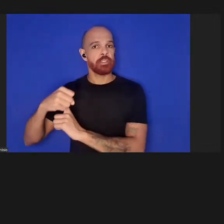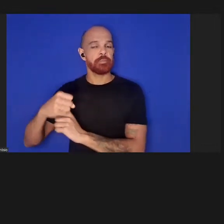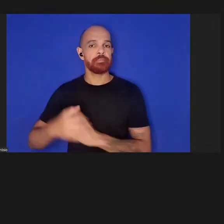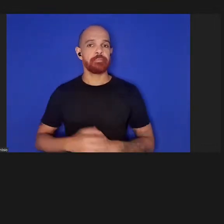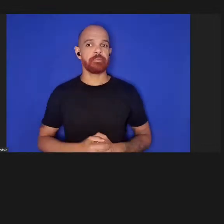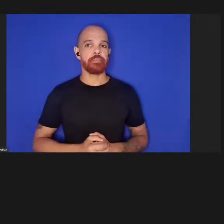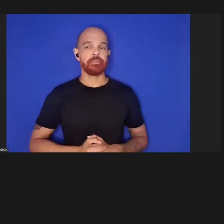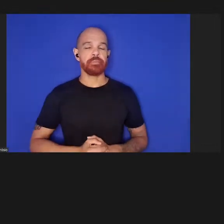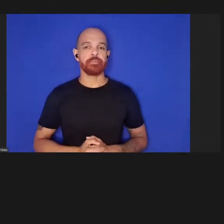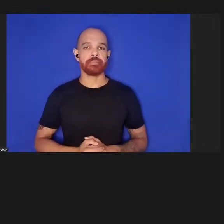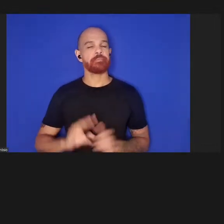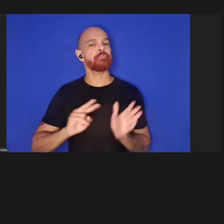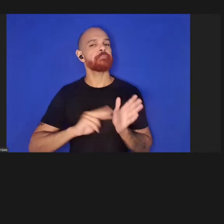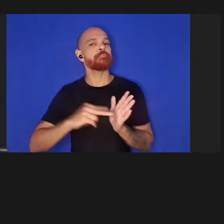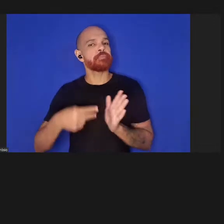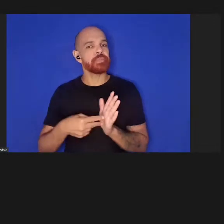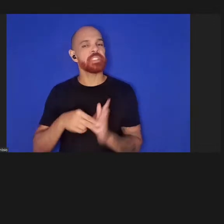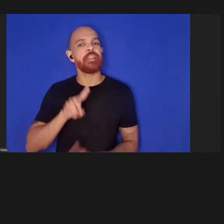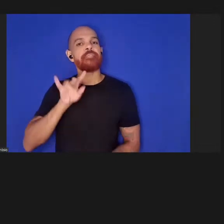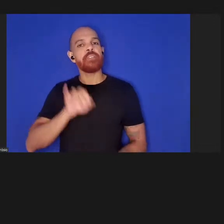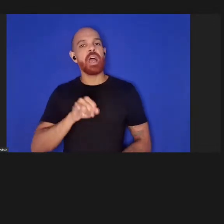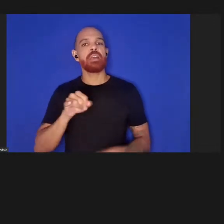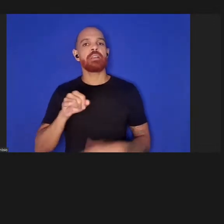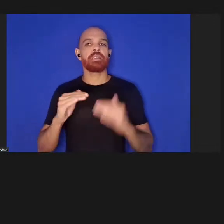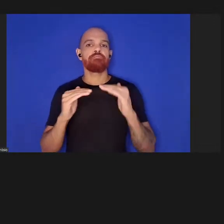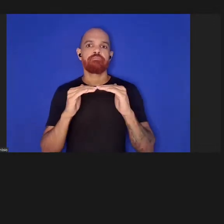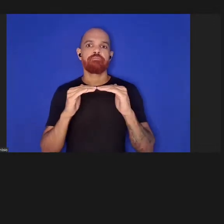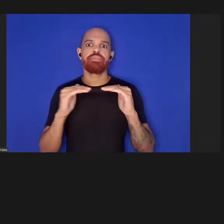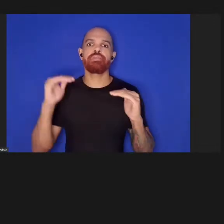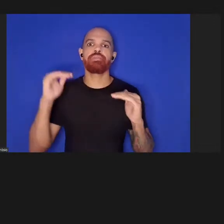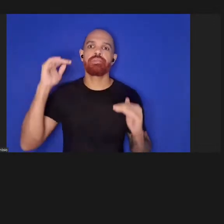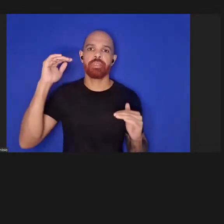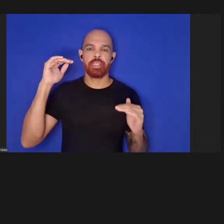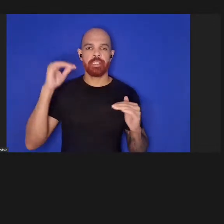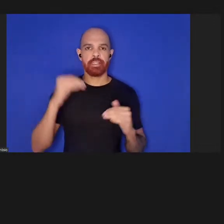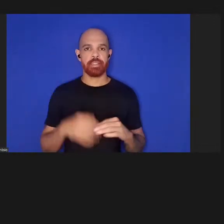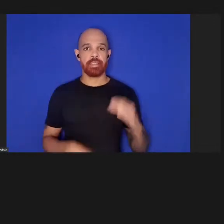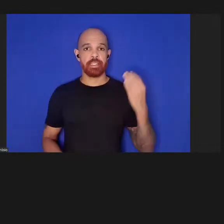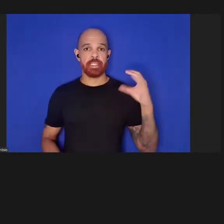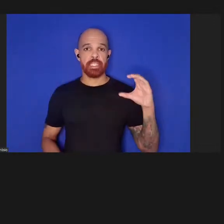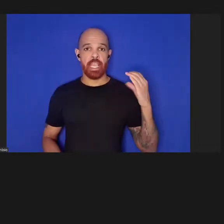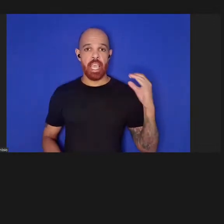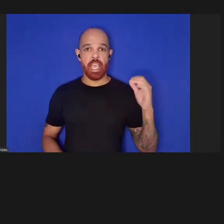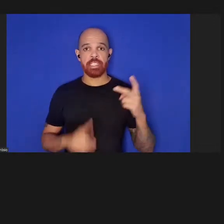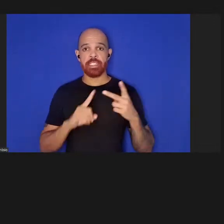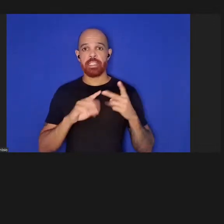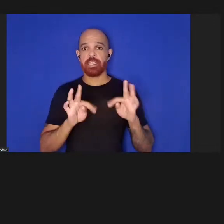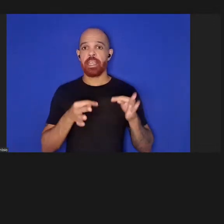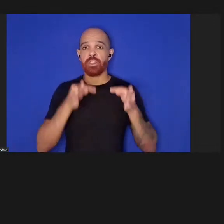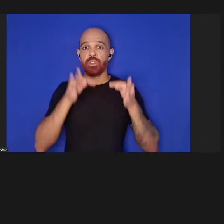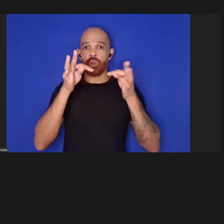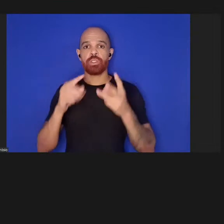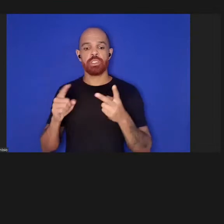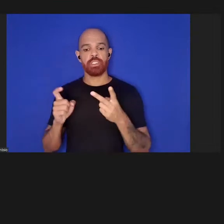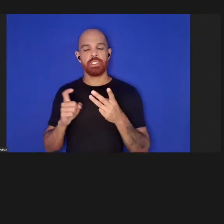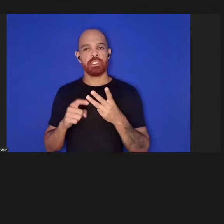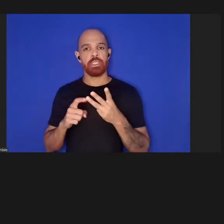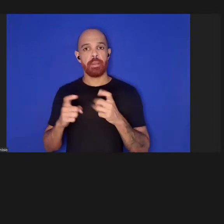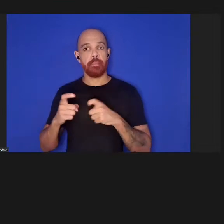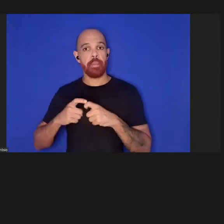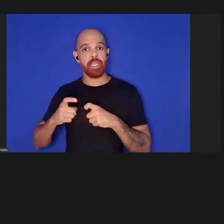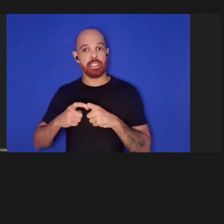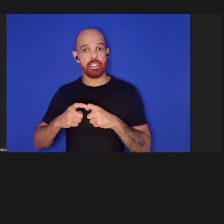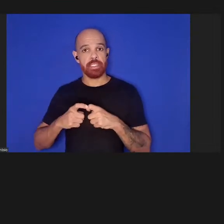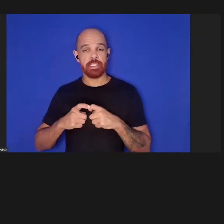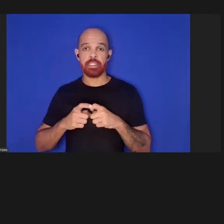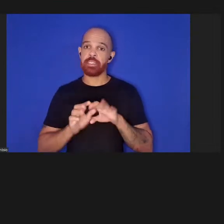Ou seja, isso vai criar um desequilíbrio ainda maior entre ciência, tecnologia e medicina por um lado e as ciências